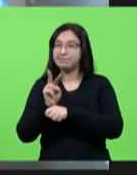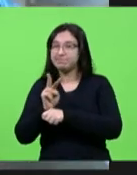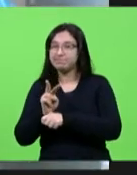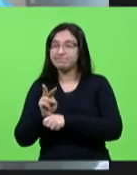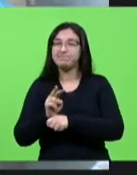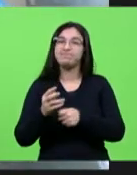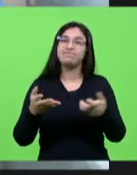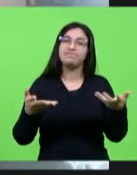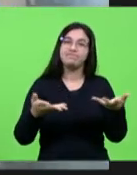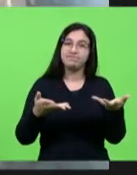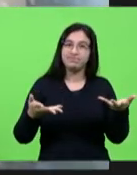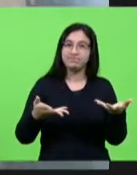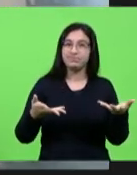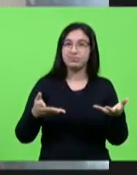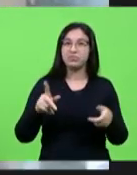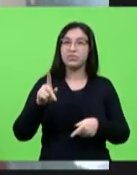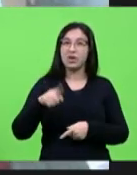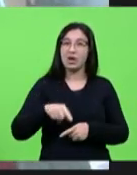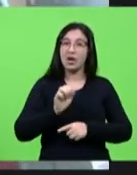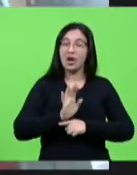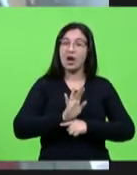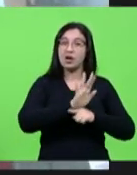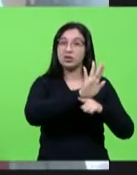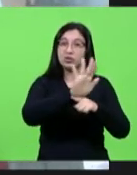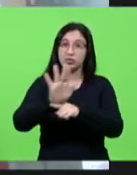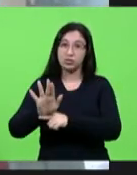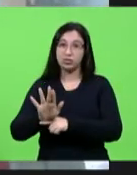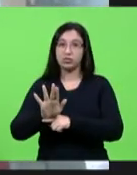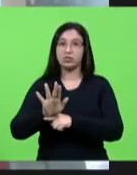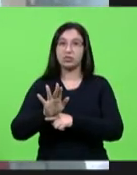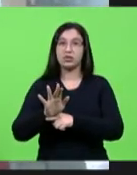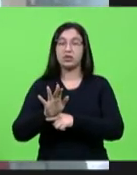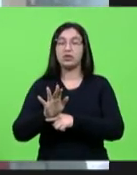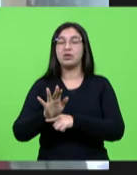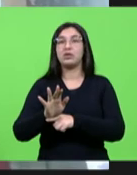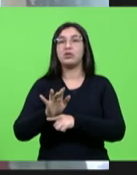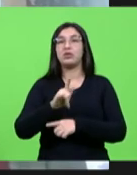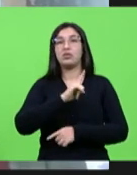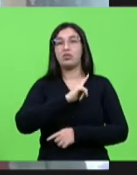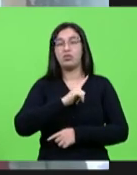para ser um braço dos governantes e poder